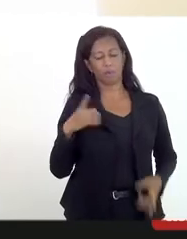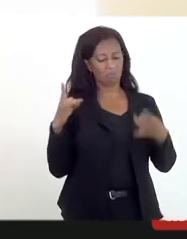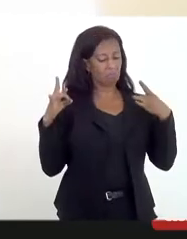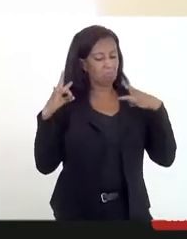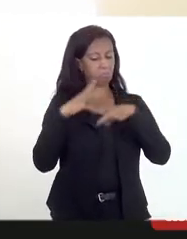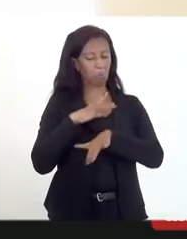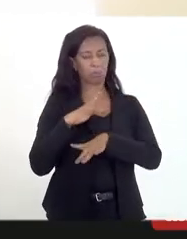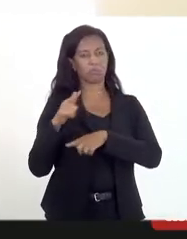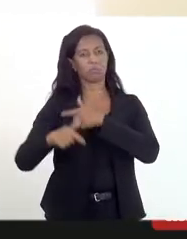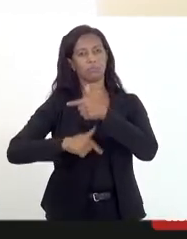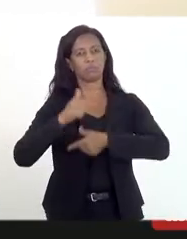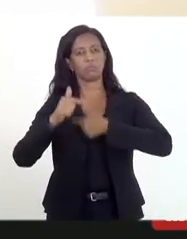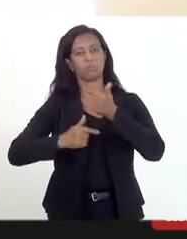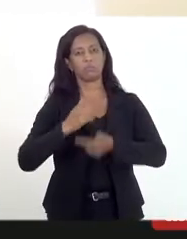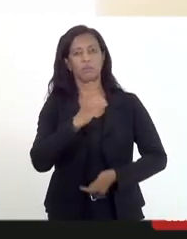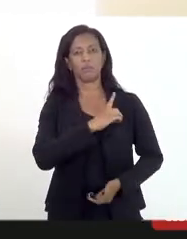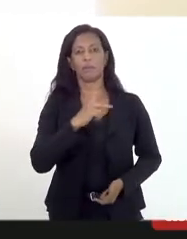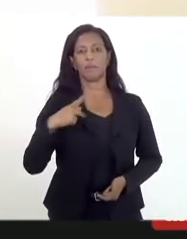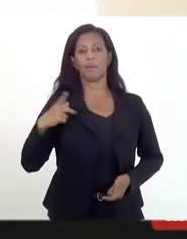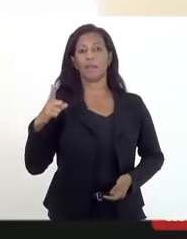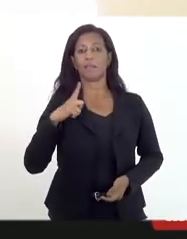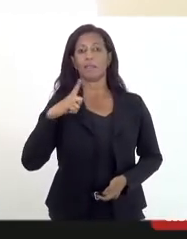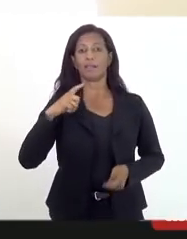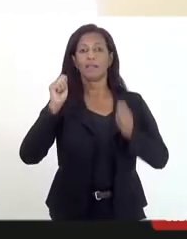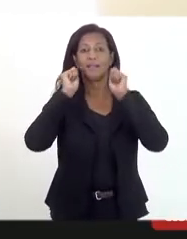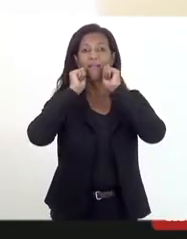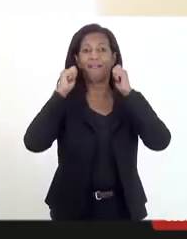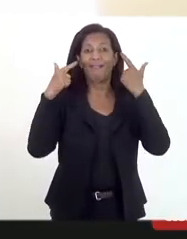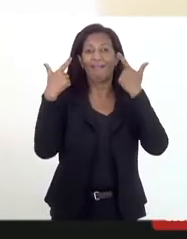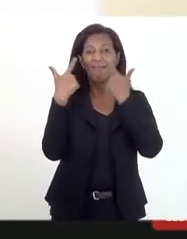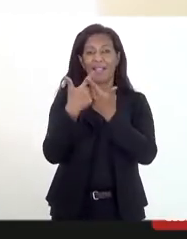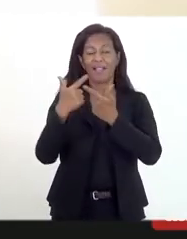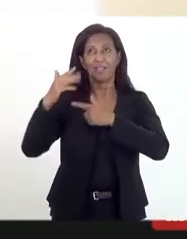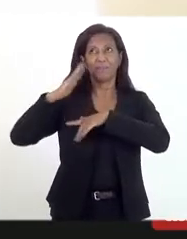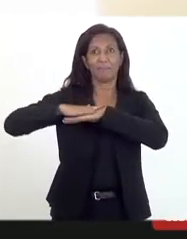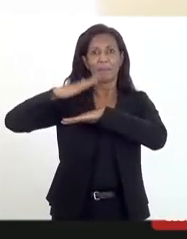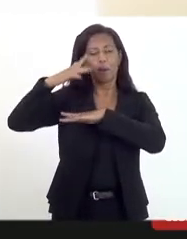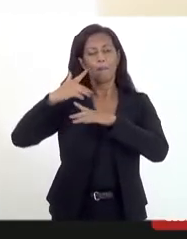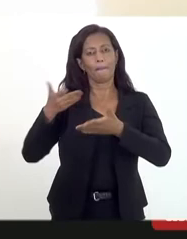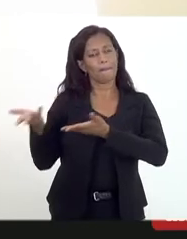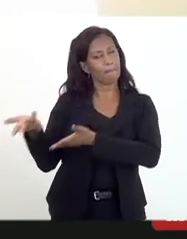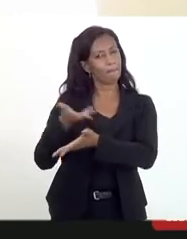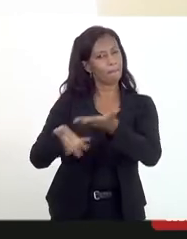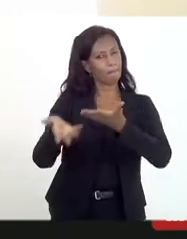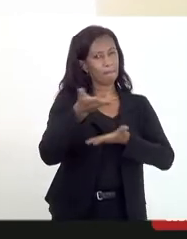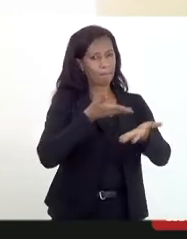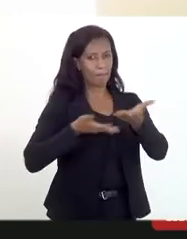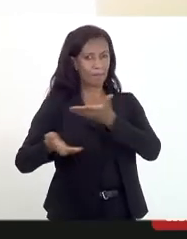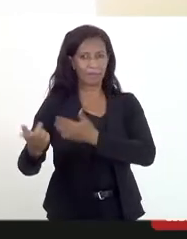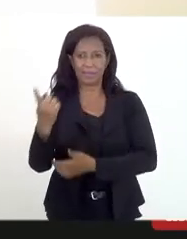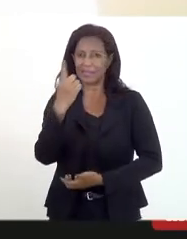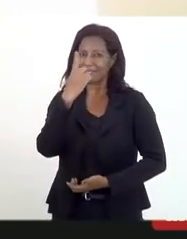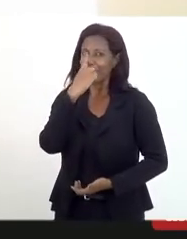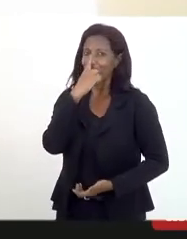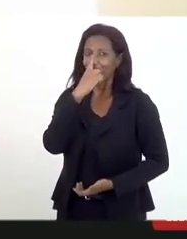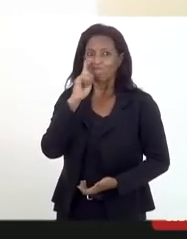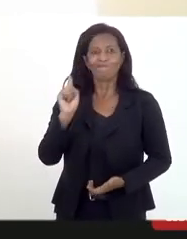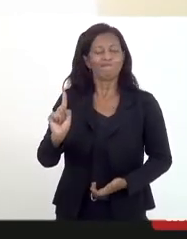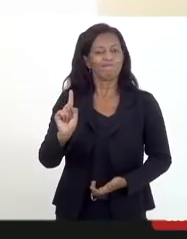essa construção. A Defensoria Pública tem na LERJ uma das suas maiores parceiras, uma relação profunda da